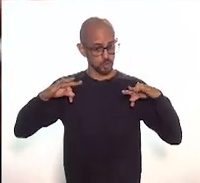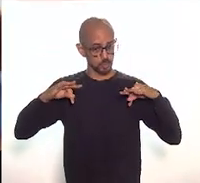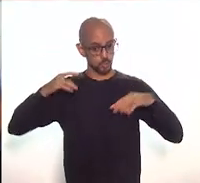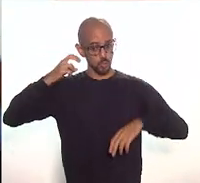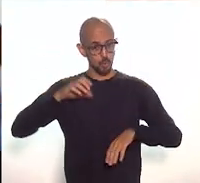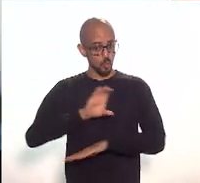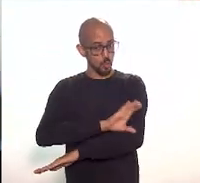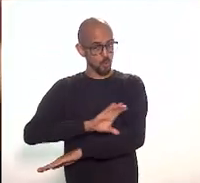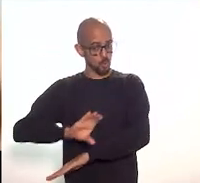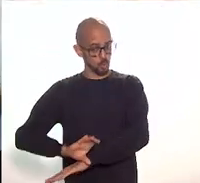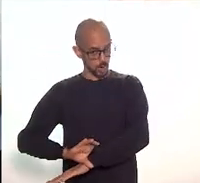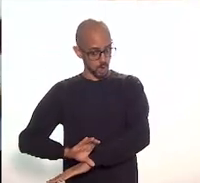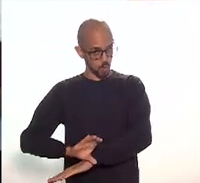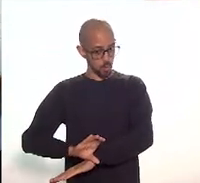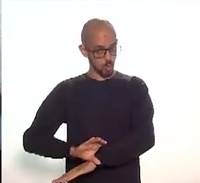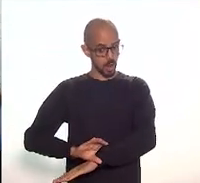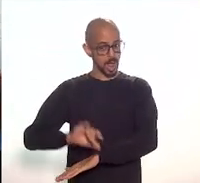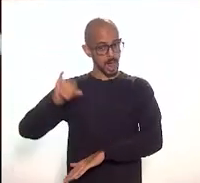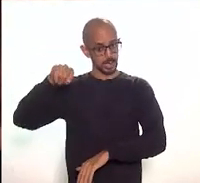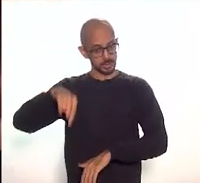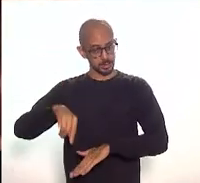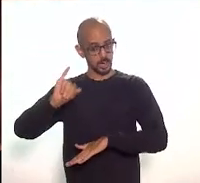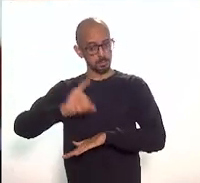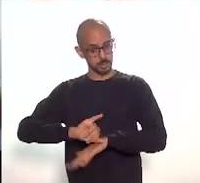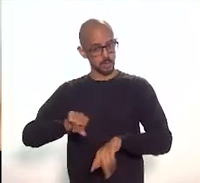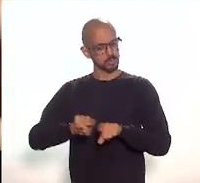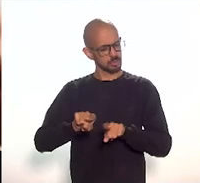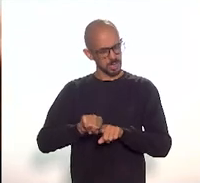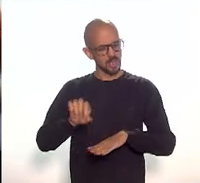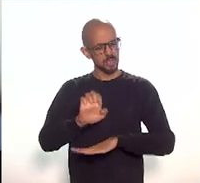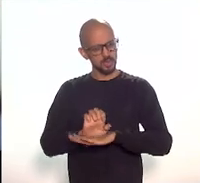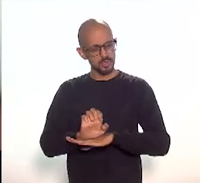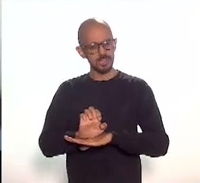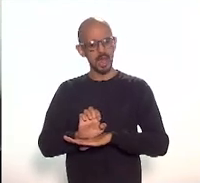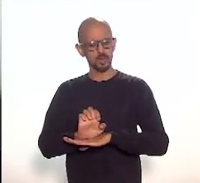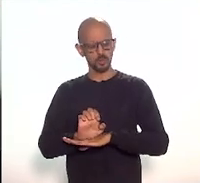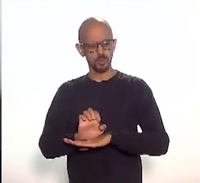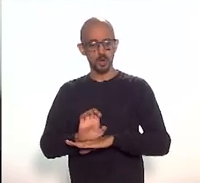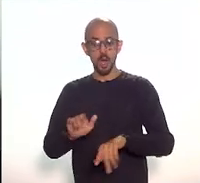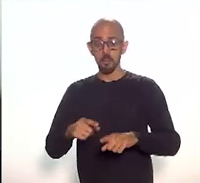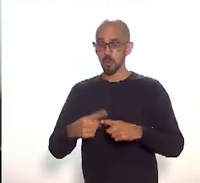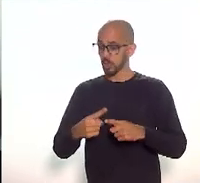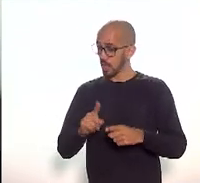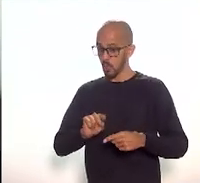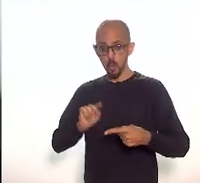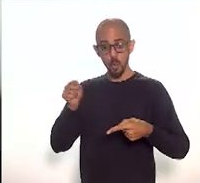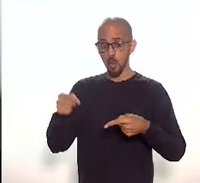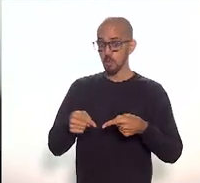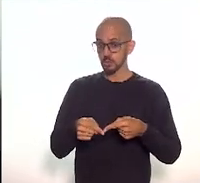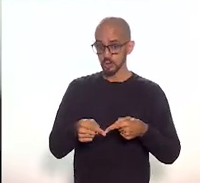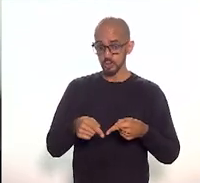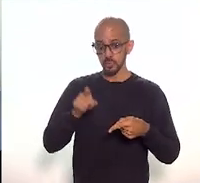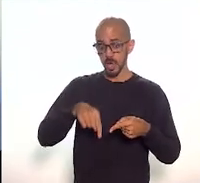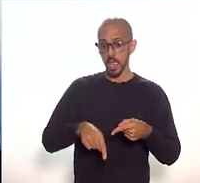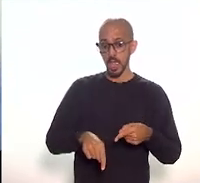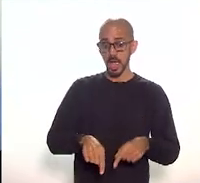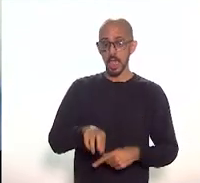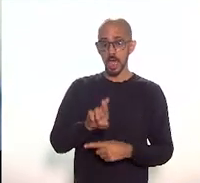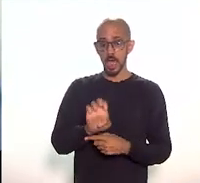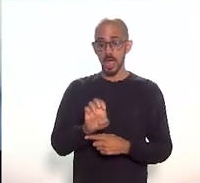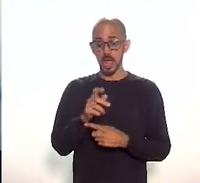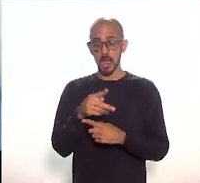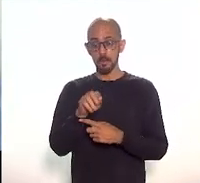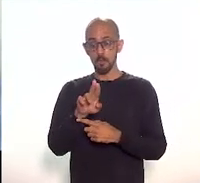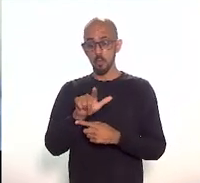Porque a ênfase ali, desse circuito, está muito ligada à República e ao